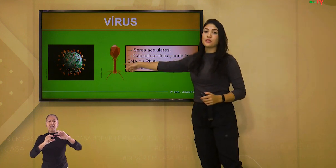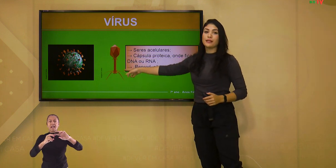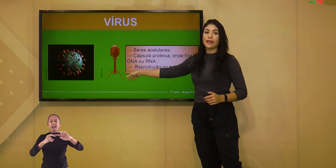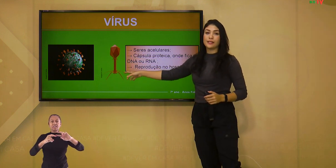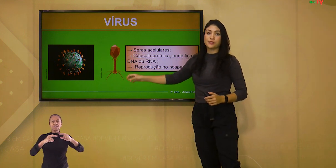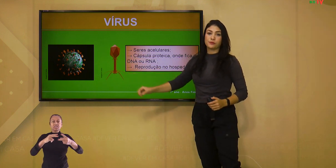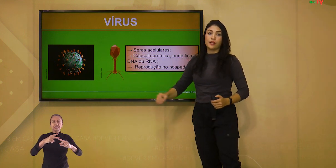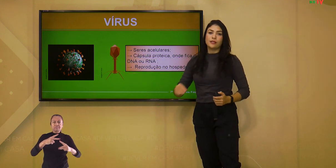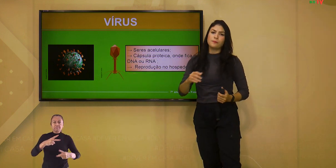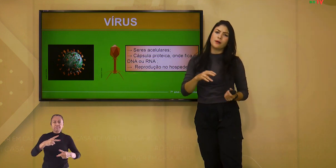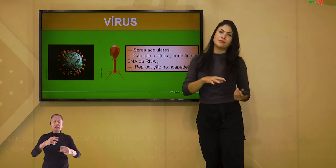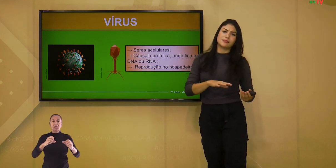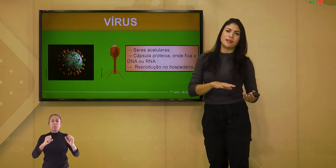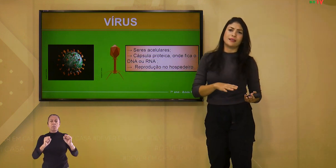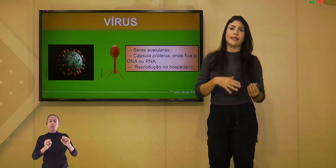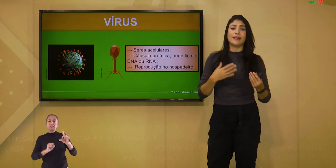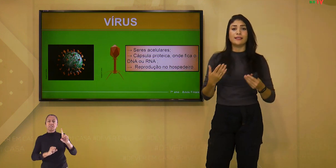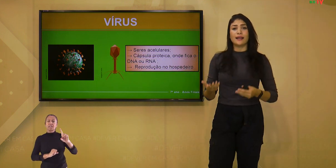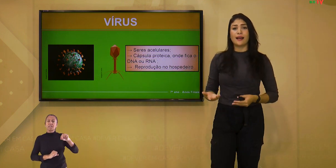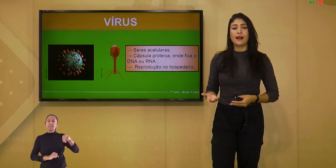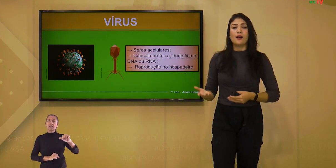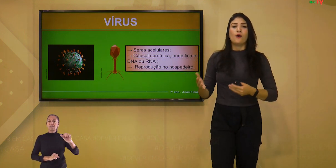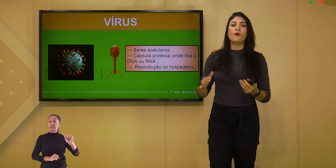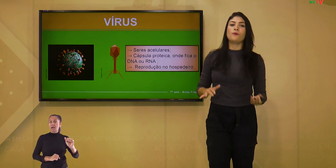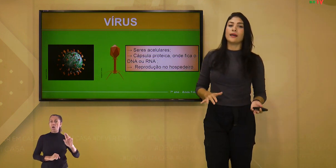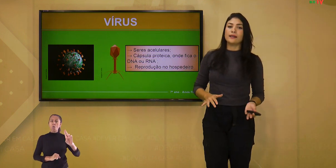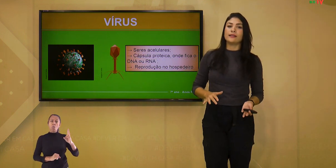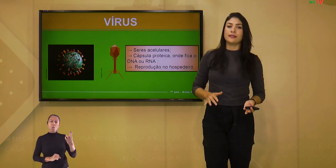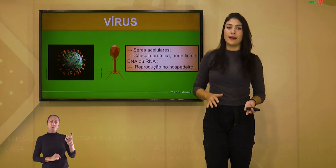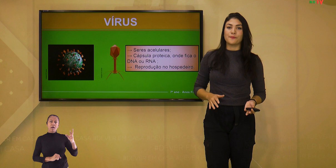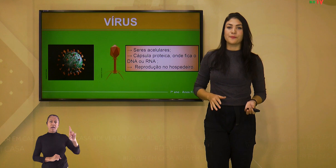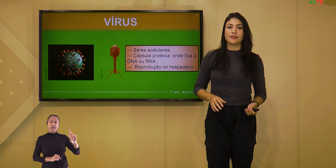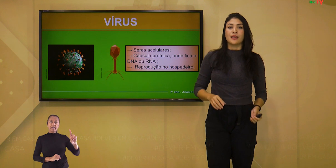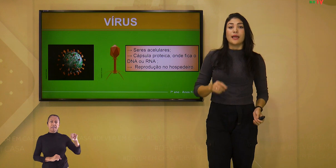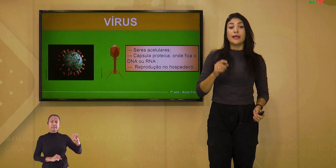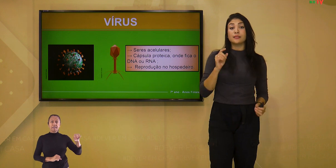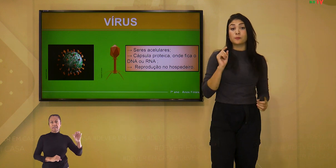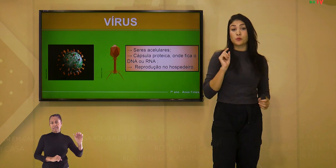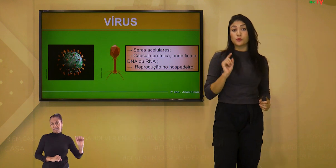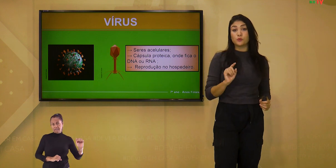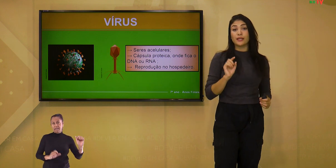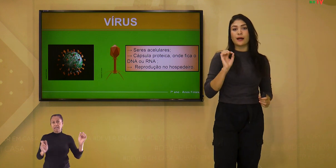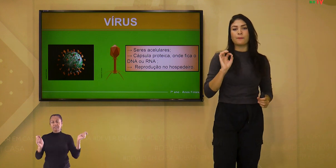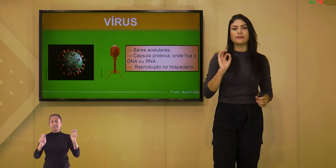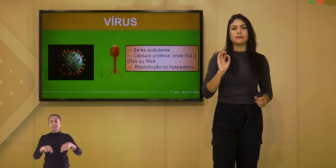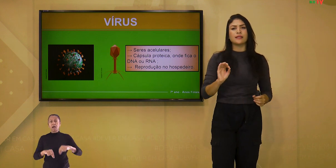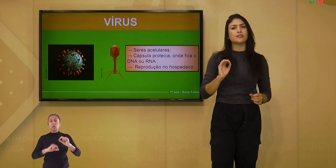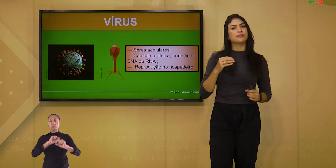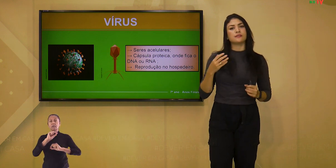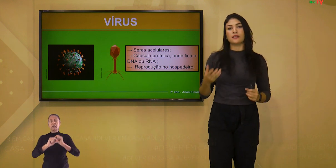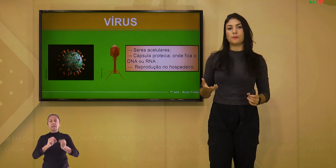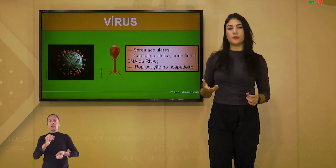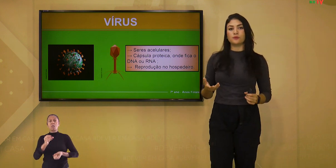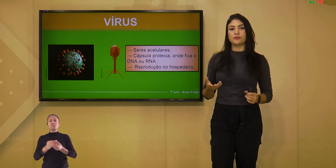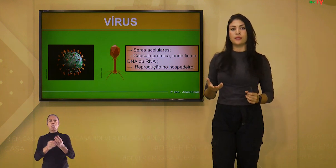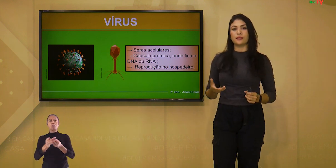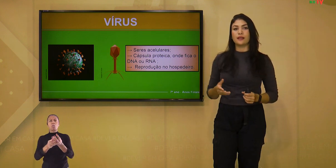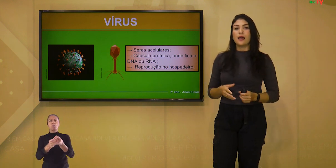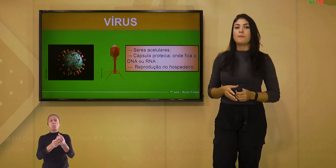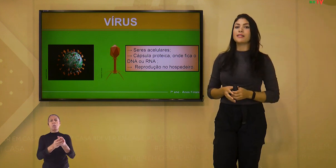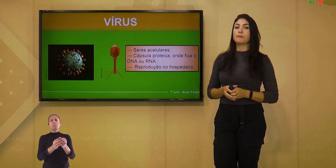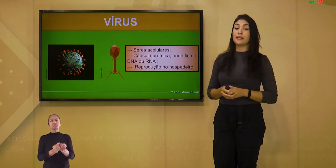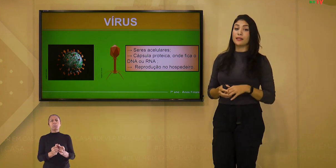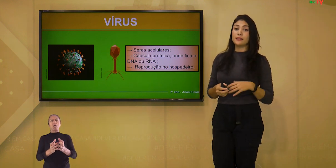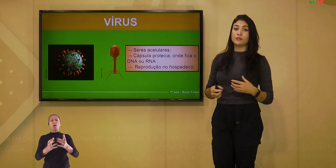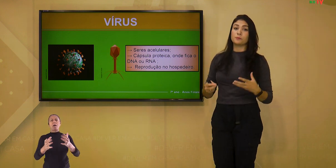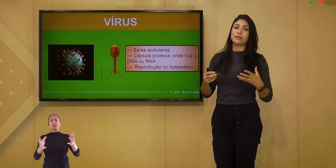material genético, que pode ser DNA ou RNA. Eles possuem capacidade de se reproduzir,